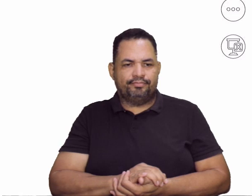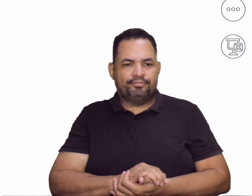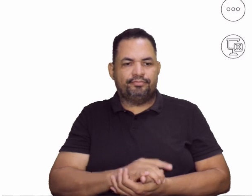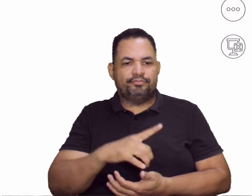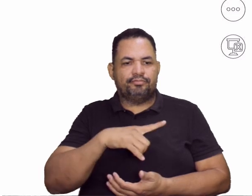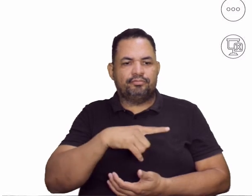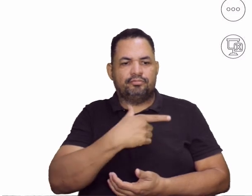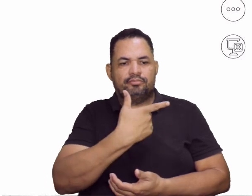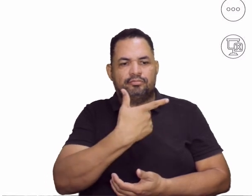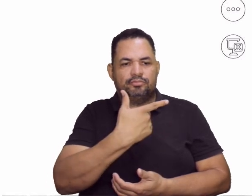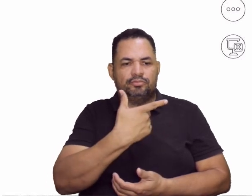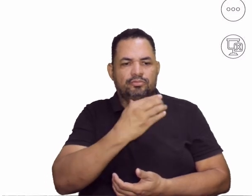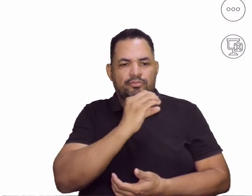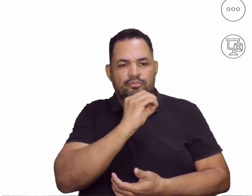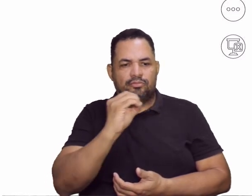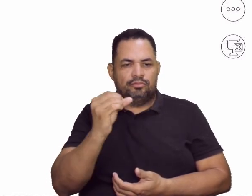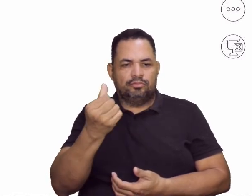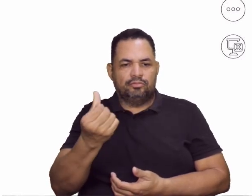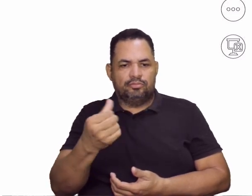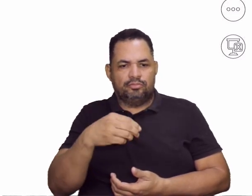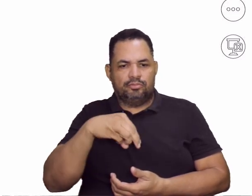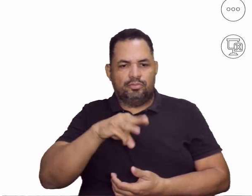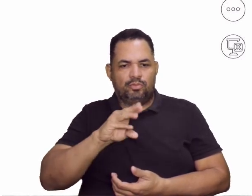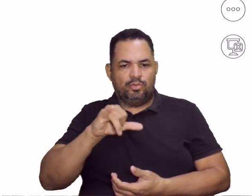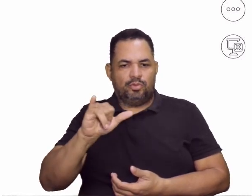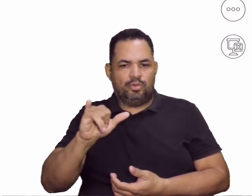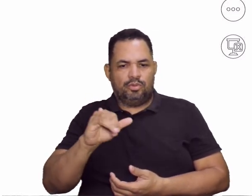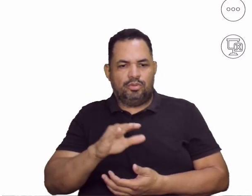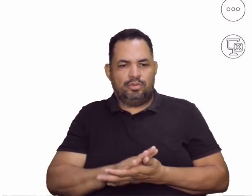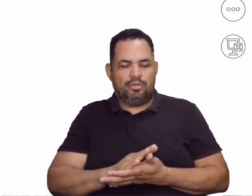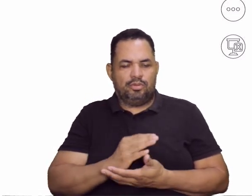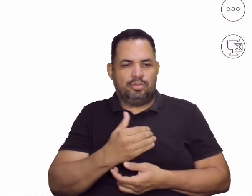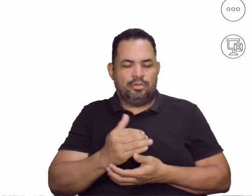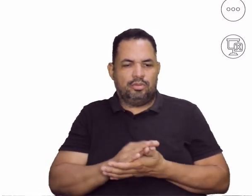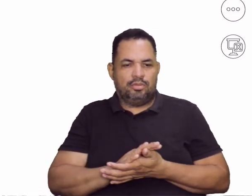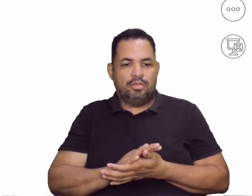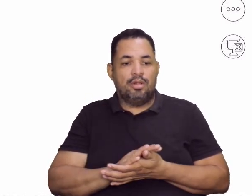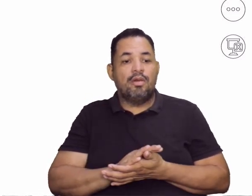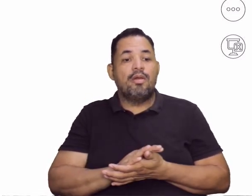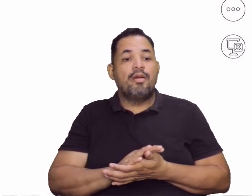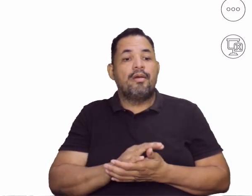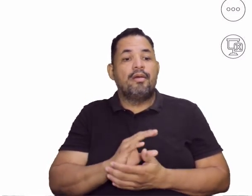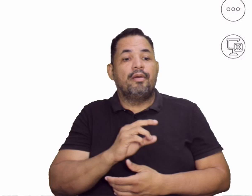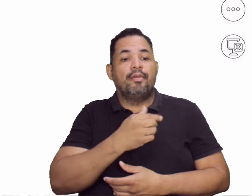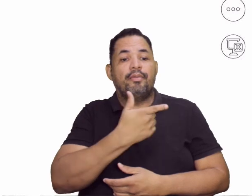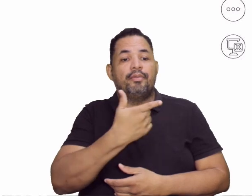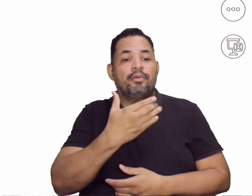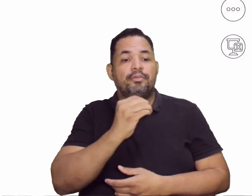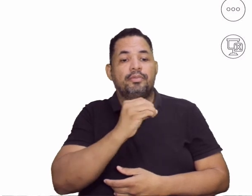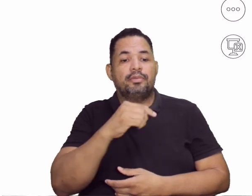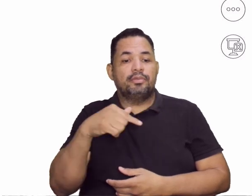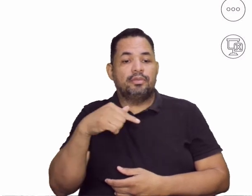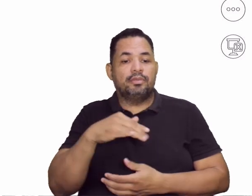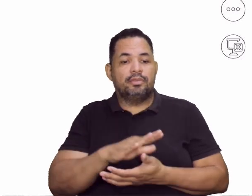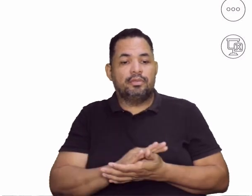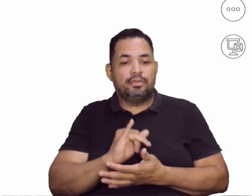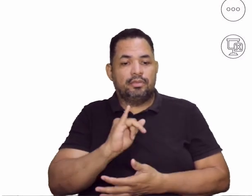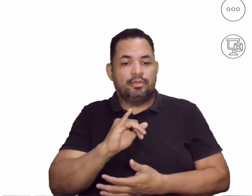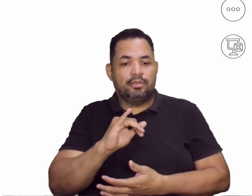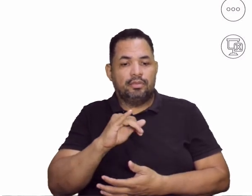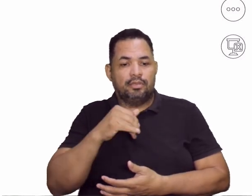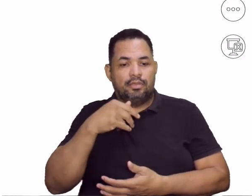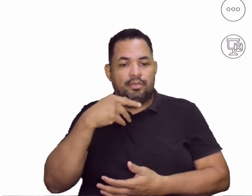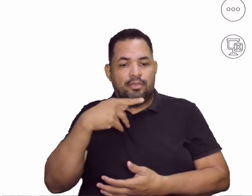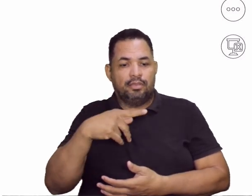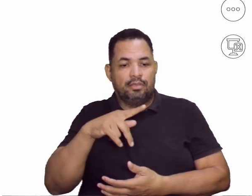2006, o Wii. 2007, nós temos aí a chegada aí do iPhone, um smartphone que pode